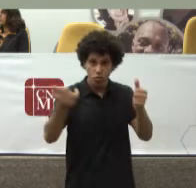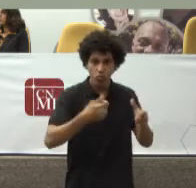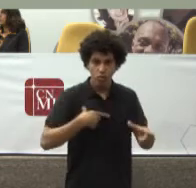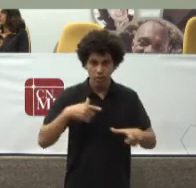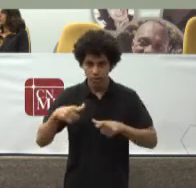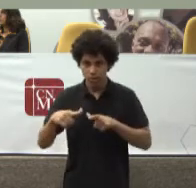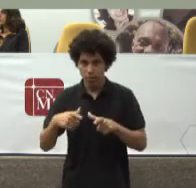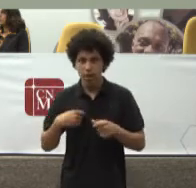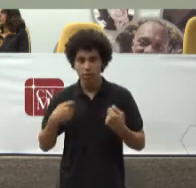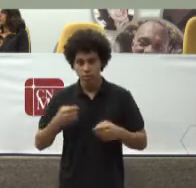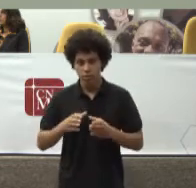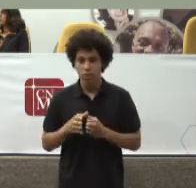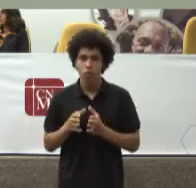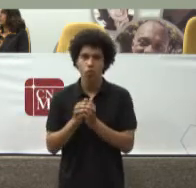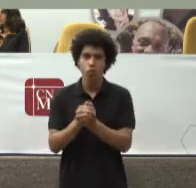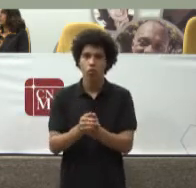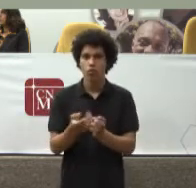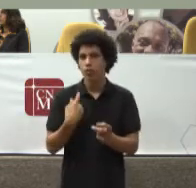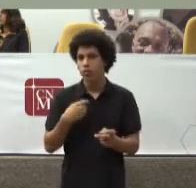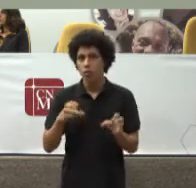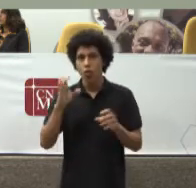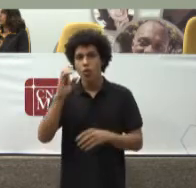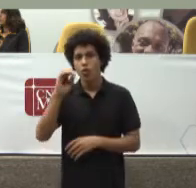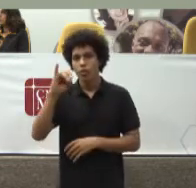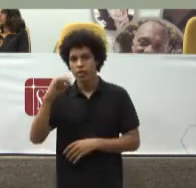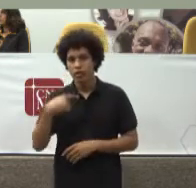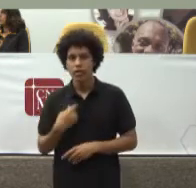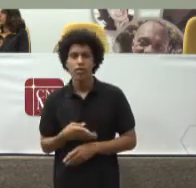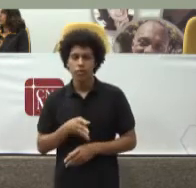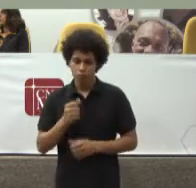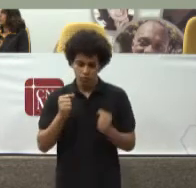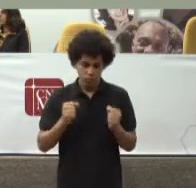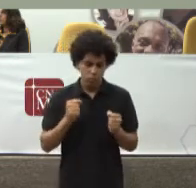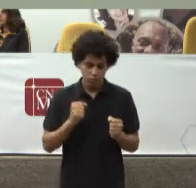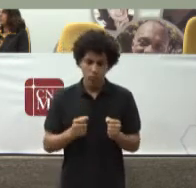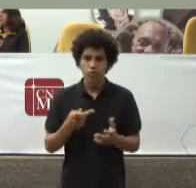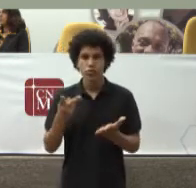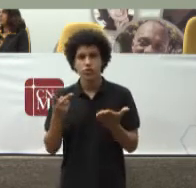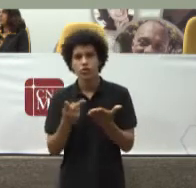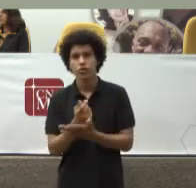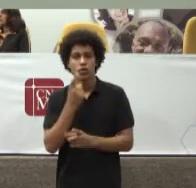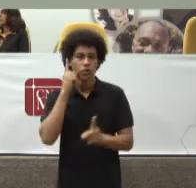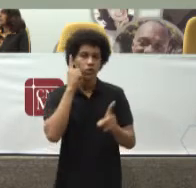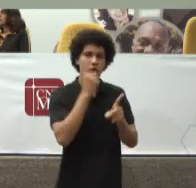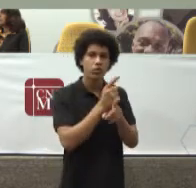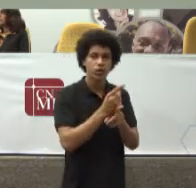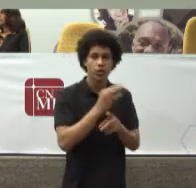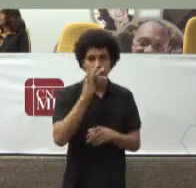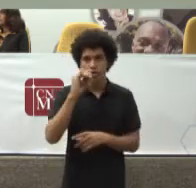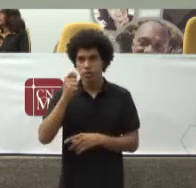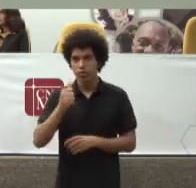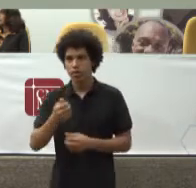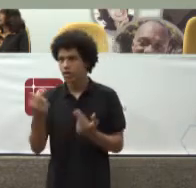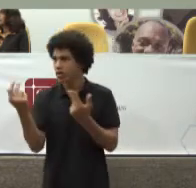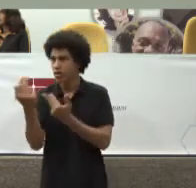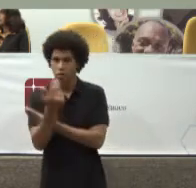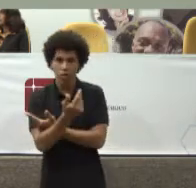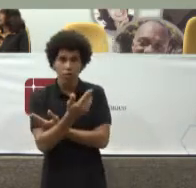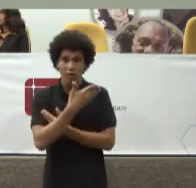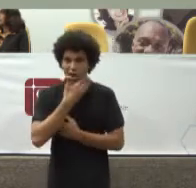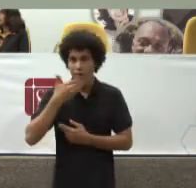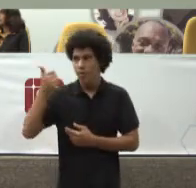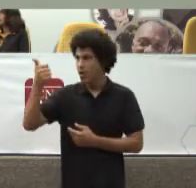comitê Poderá Encontrar Um time igual Melhor Não encontrará São profissionais